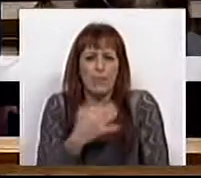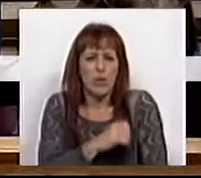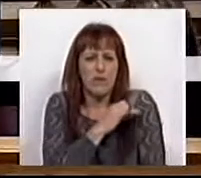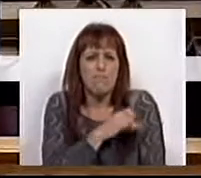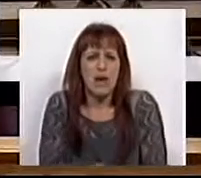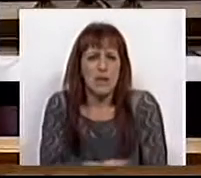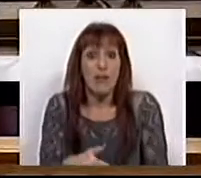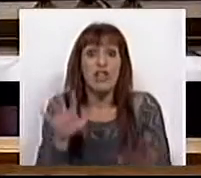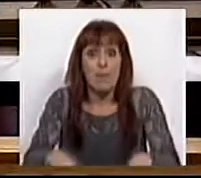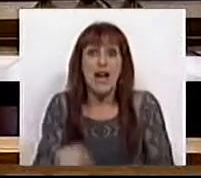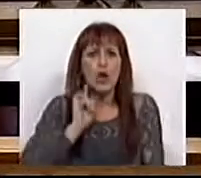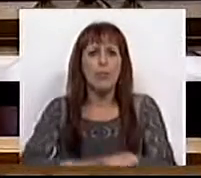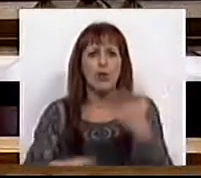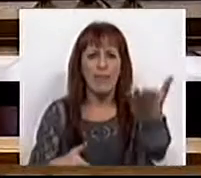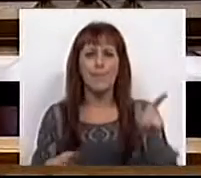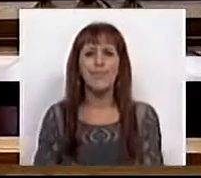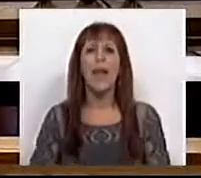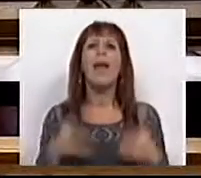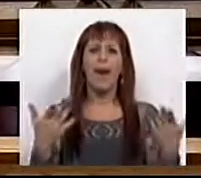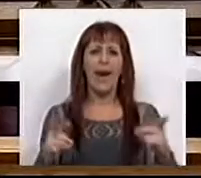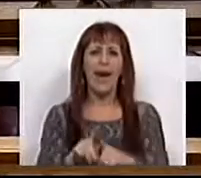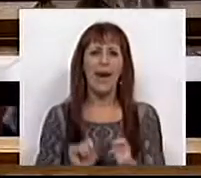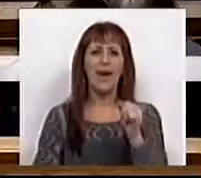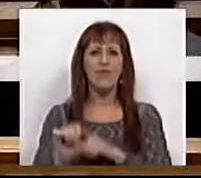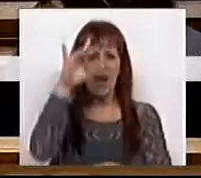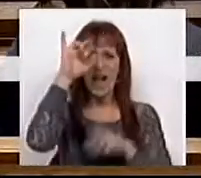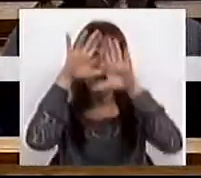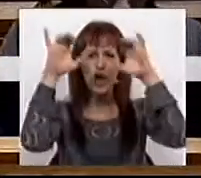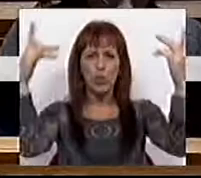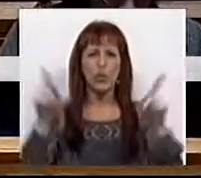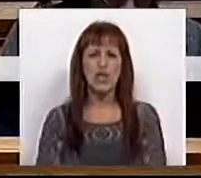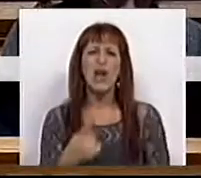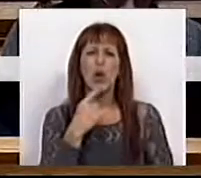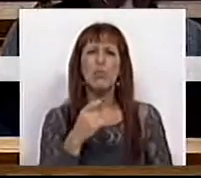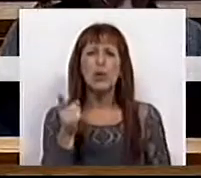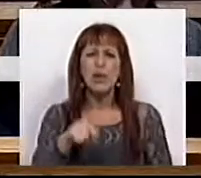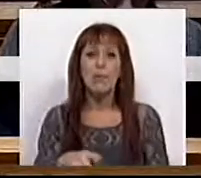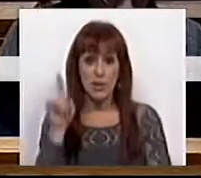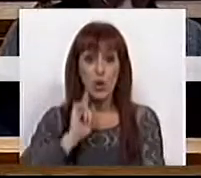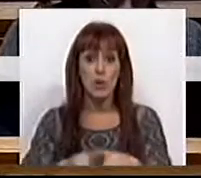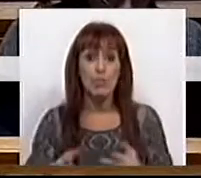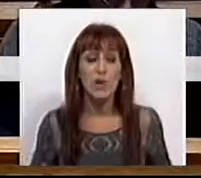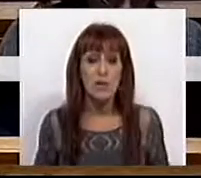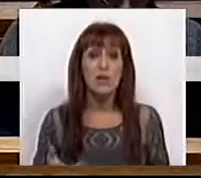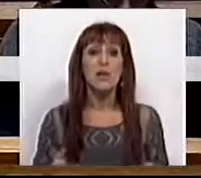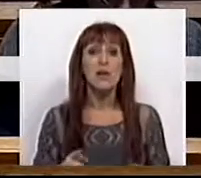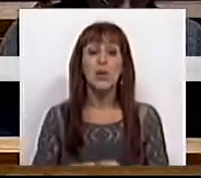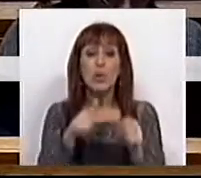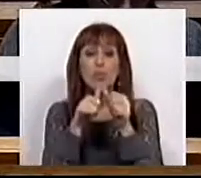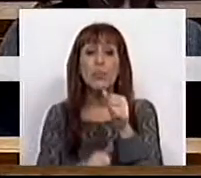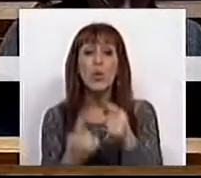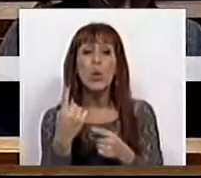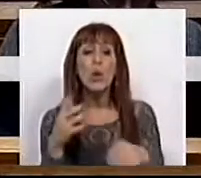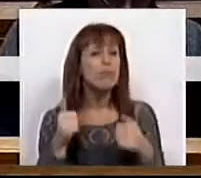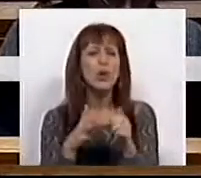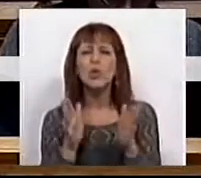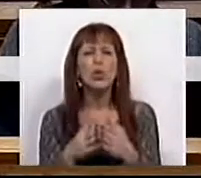miseráveis. Estão a determinar, Sra. Deputada. A então, a vossa ideologia. Pergunto-lhe também, Sra. Deputada, um comentário